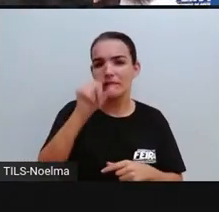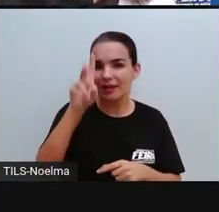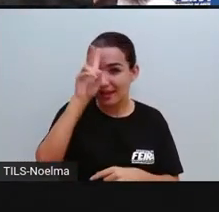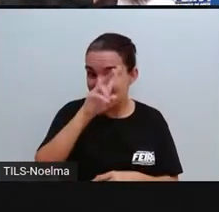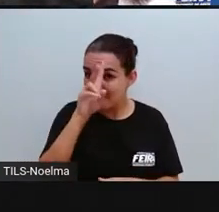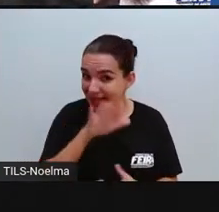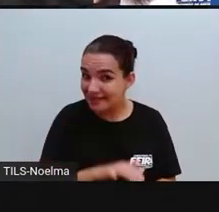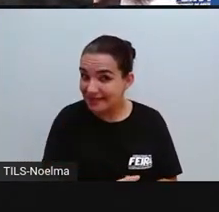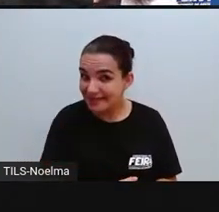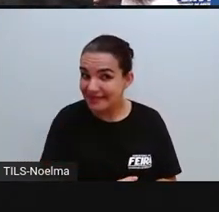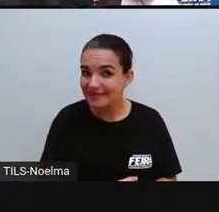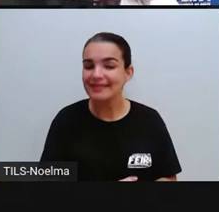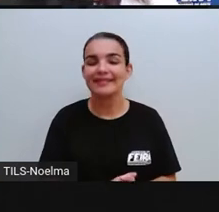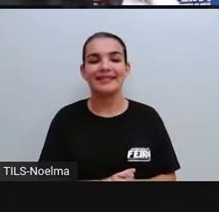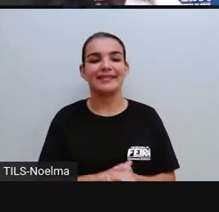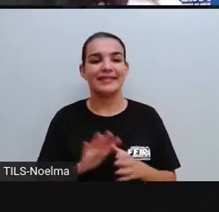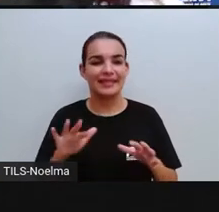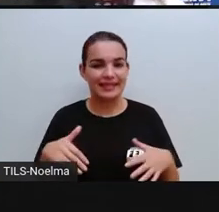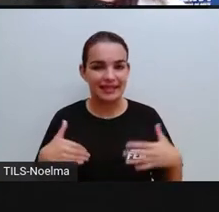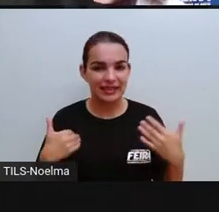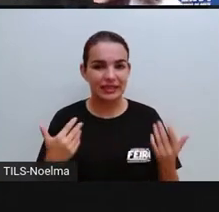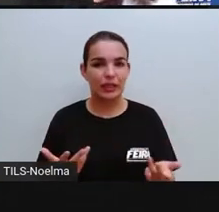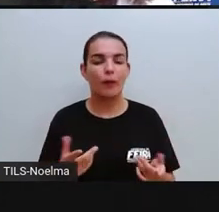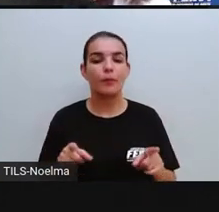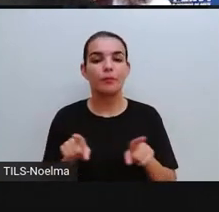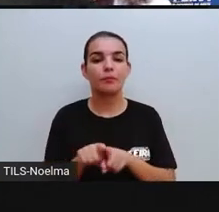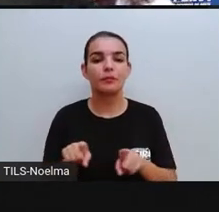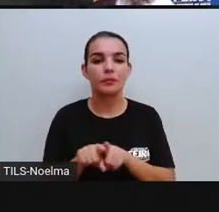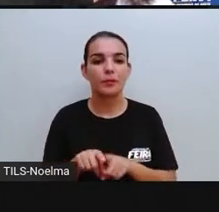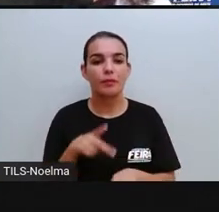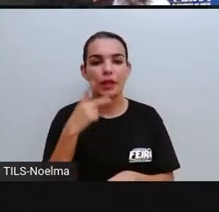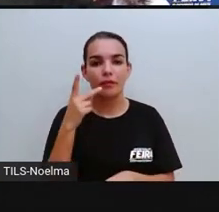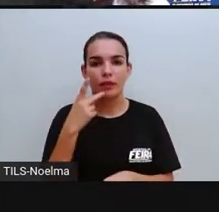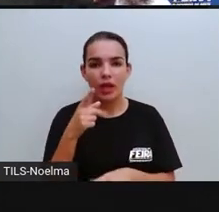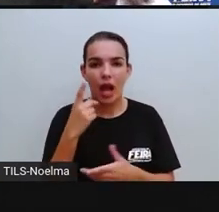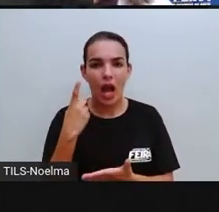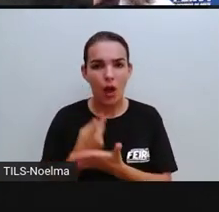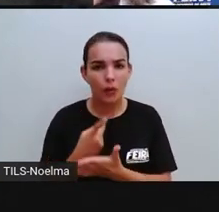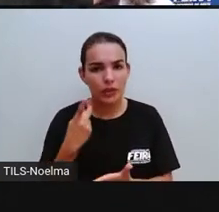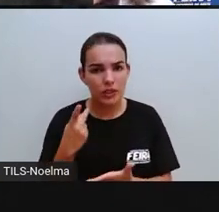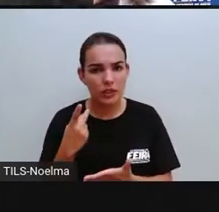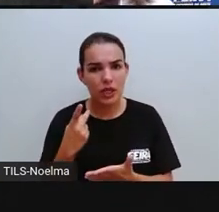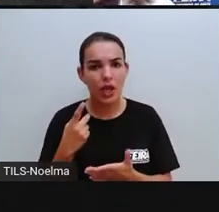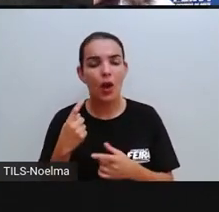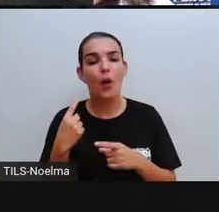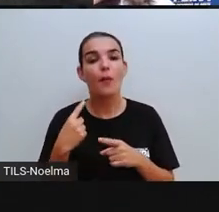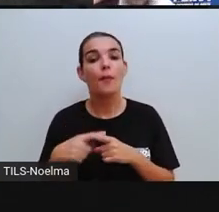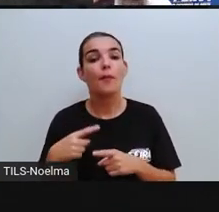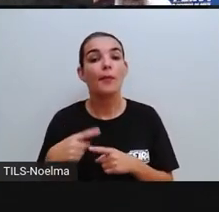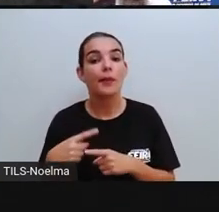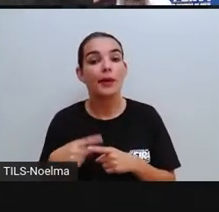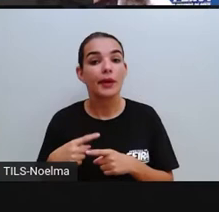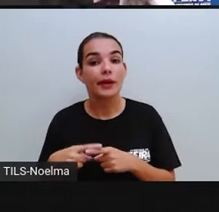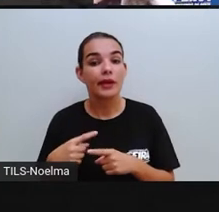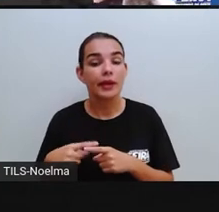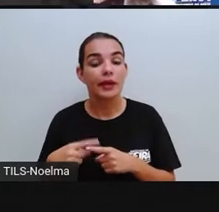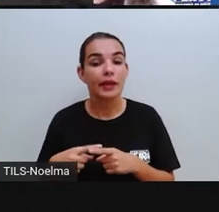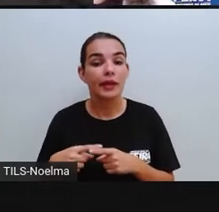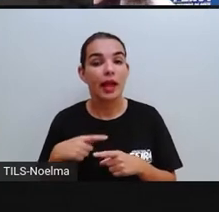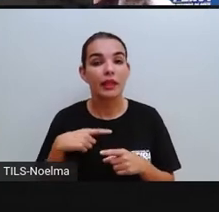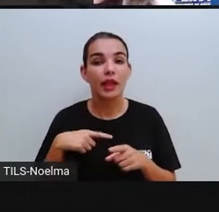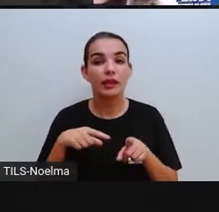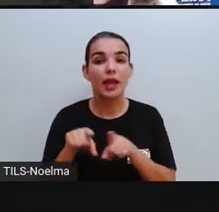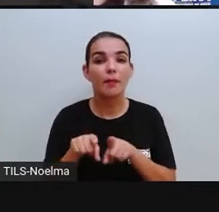lembra? E a Pró falou que isso foi possível, né? Fazer aquelas dobraduras, inclusive a Pró fez até